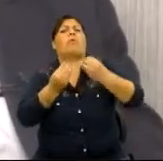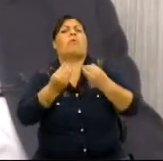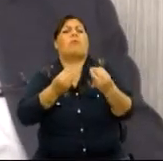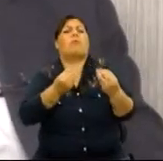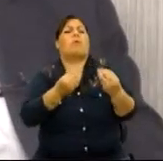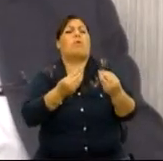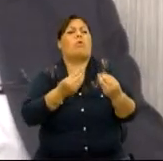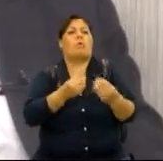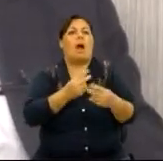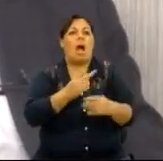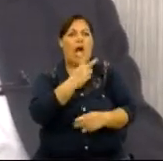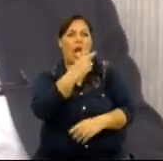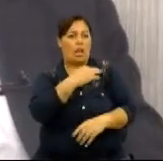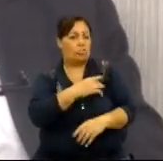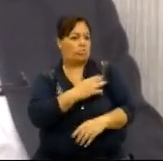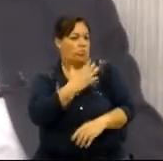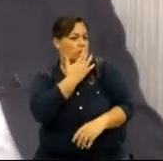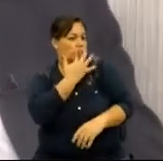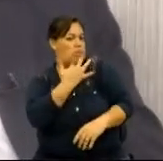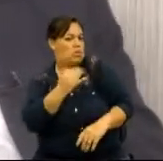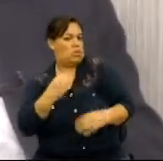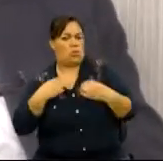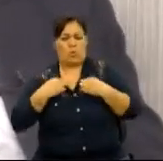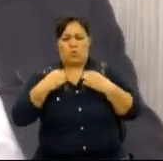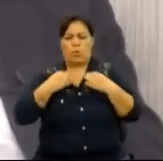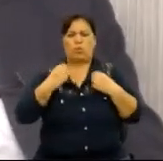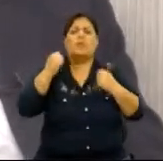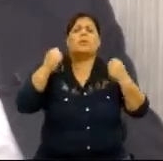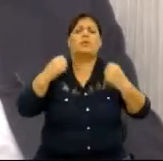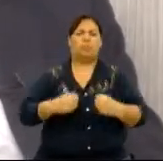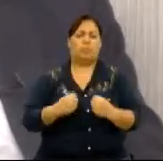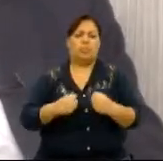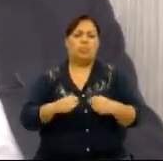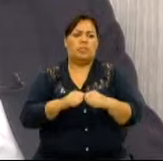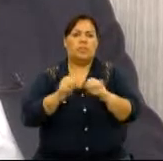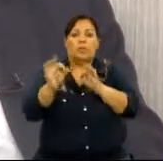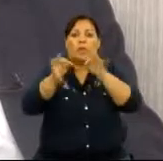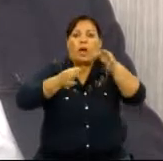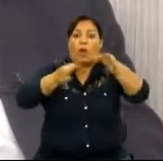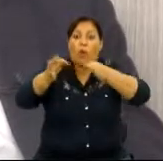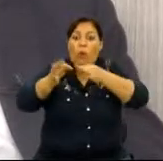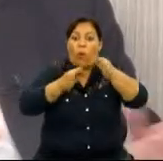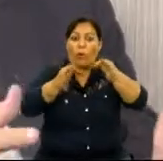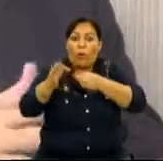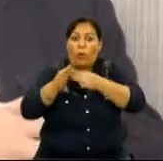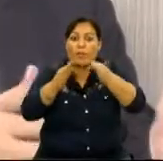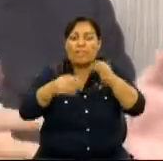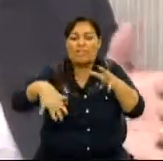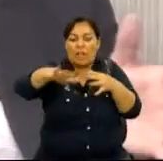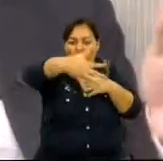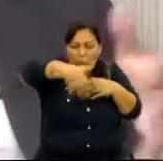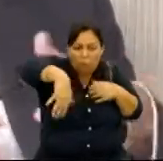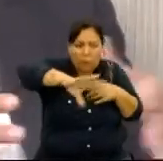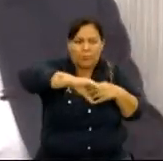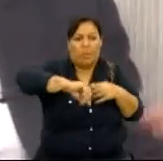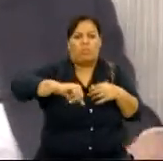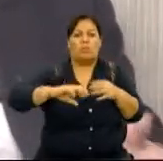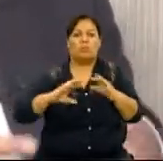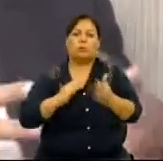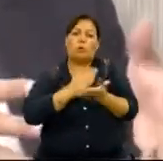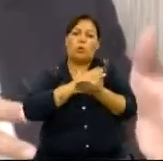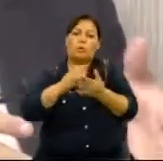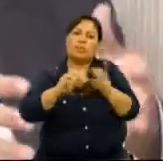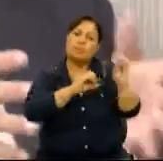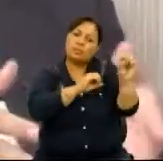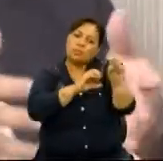Como é que identifica a cor da roupa que vai ter. Que tipo de coisa que ela pode fazer para organizar o seu ambiente.